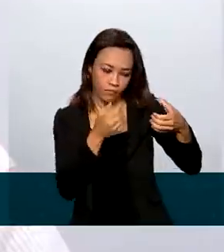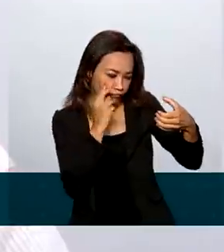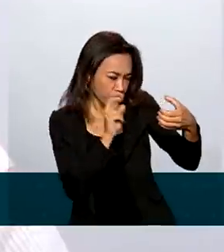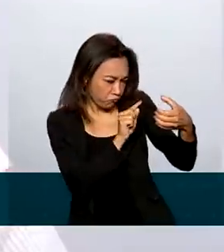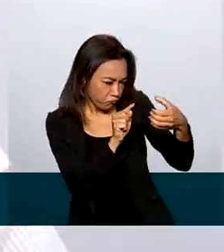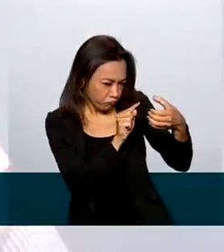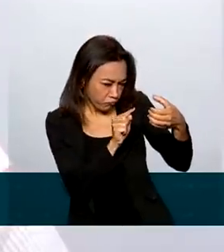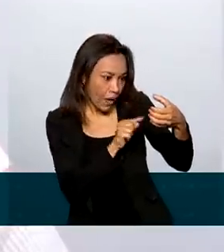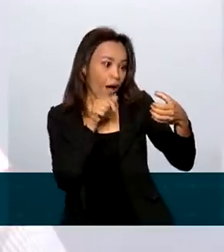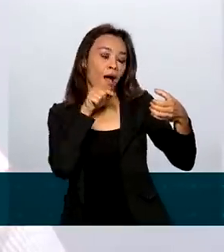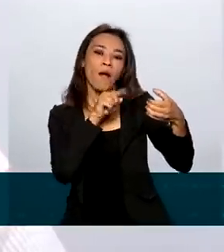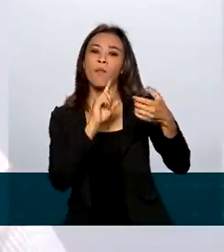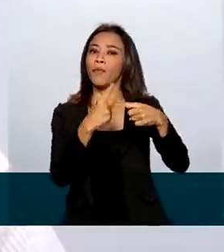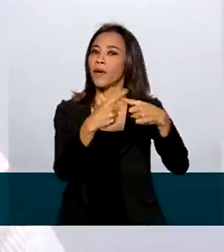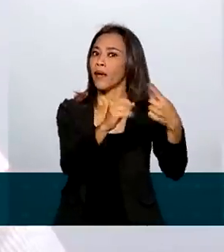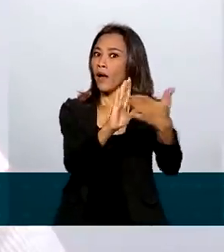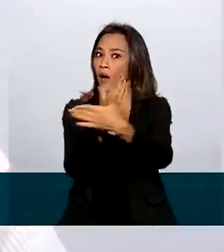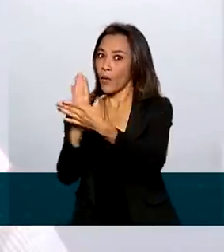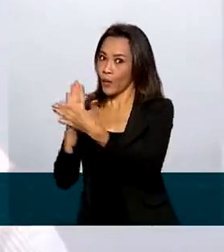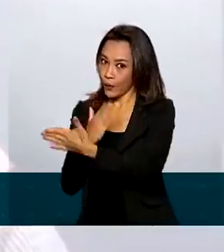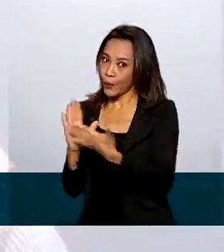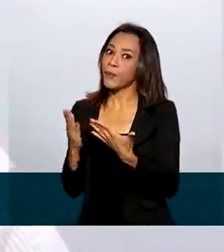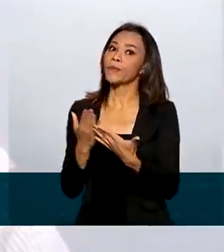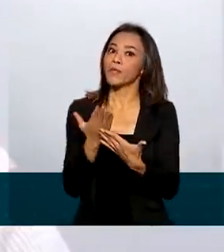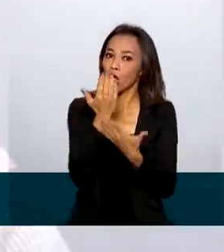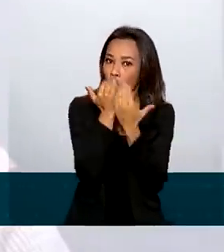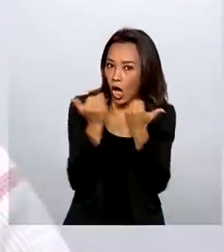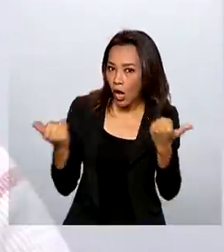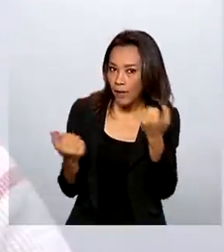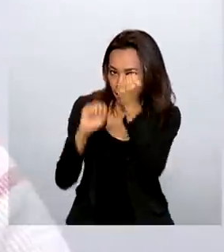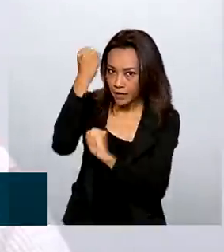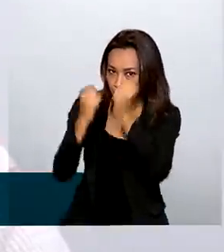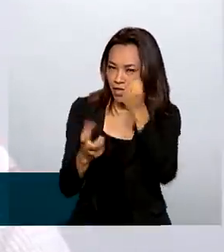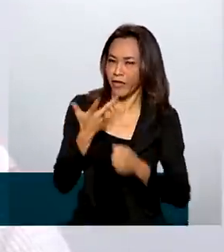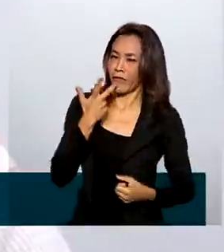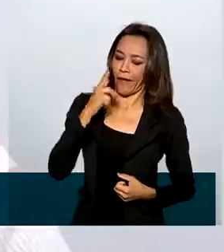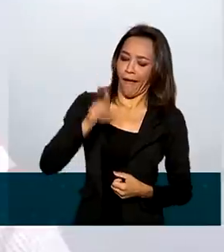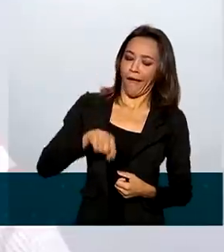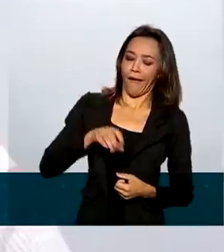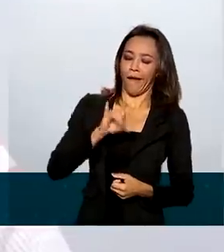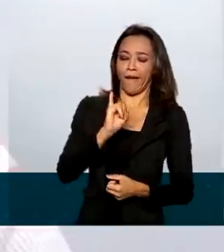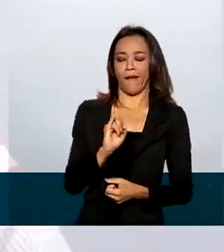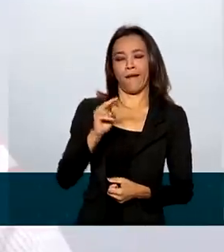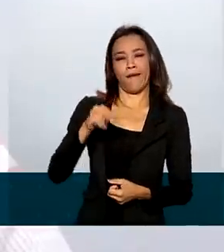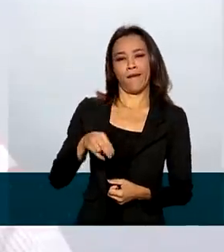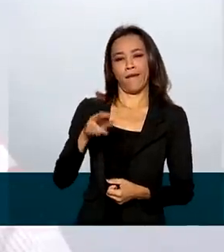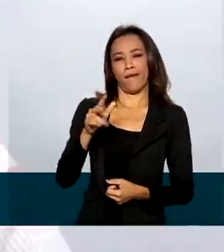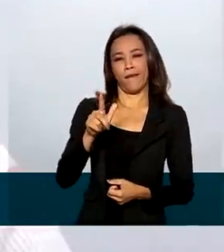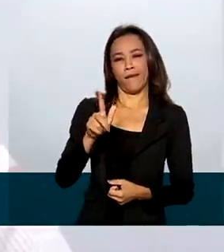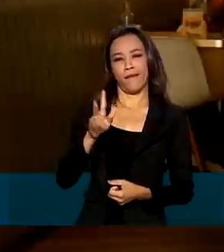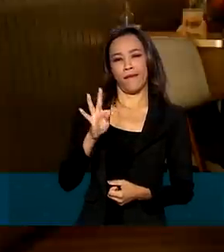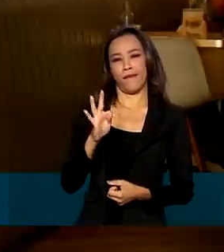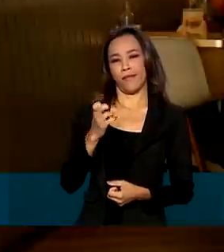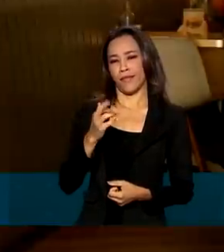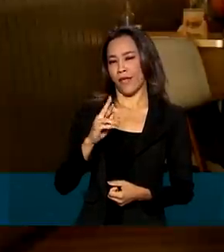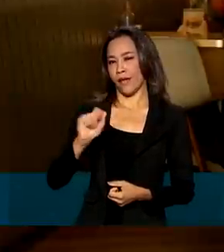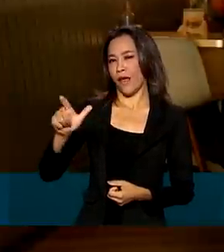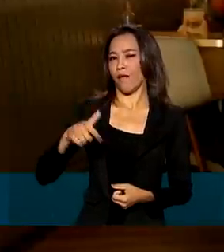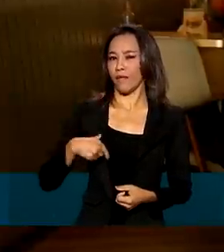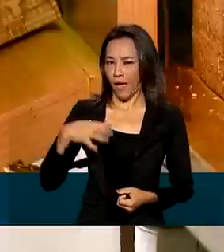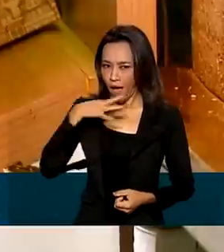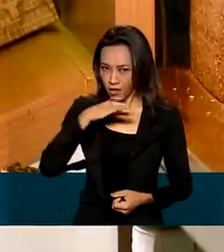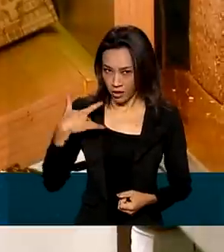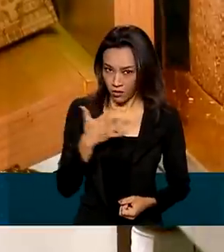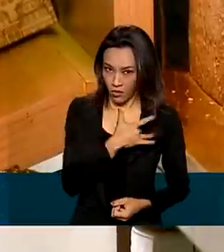rótulos, pois alguns alimentos industrializados ditos integrais nem sempre são saudáveis ao nosso organismo. As